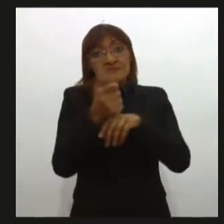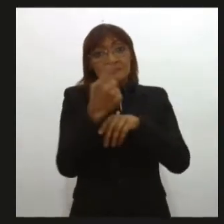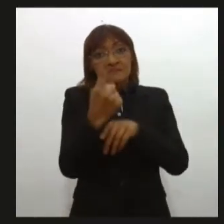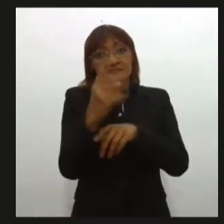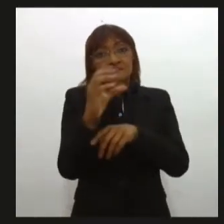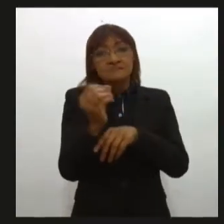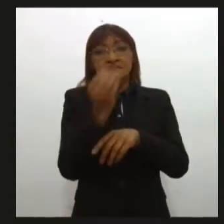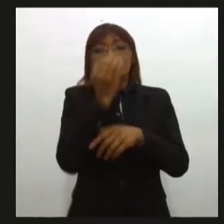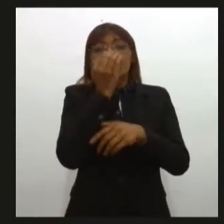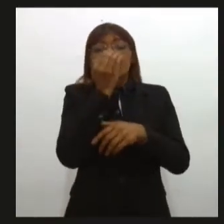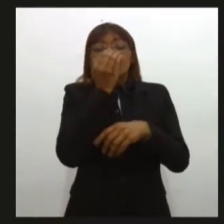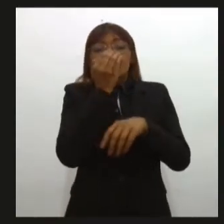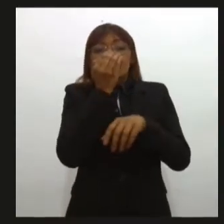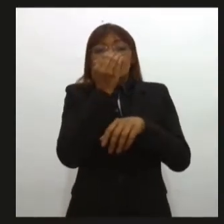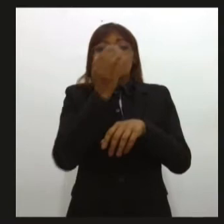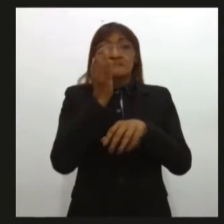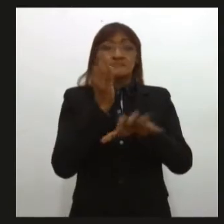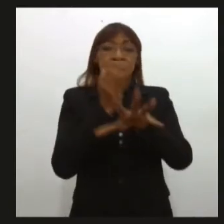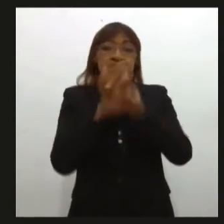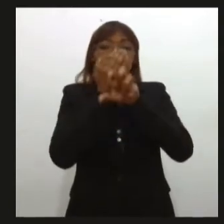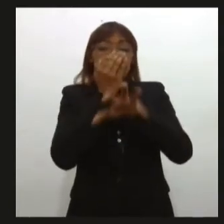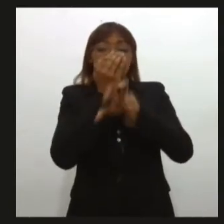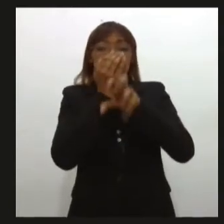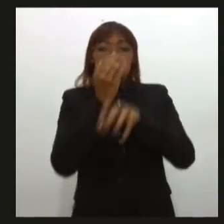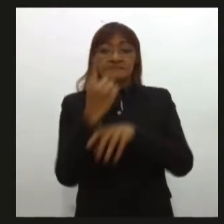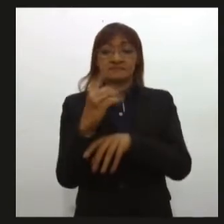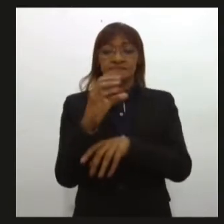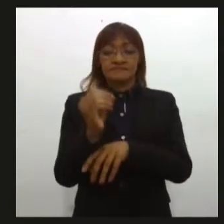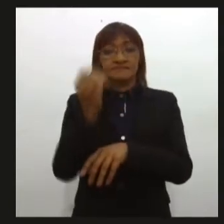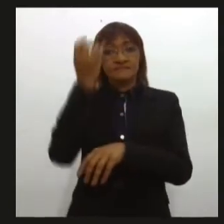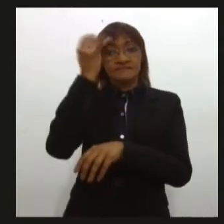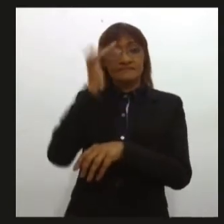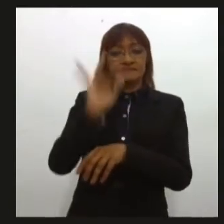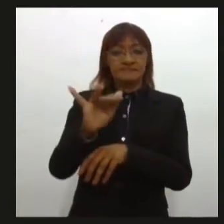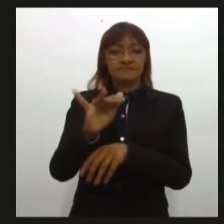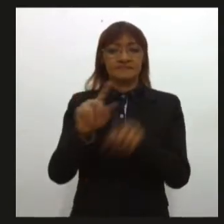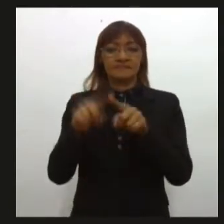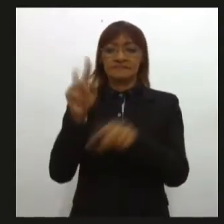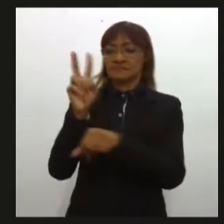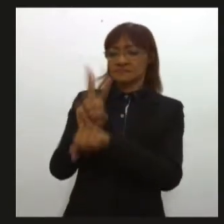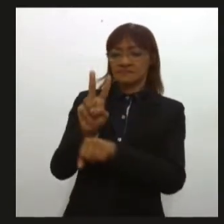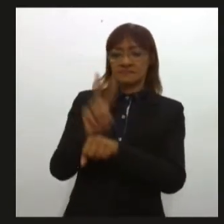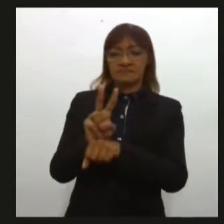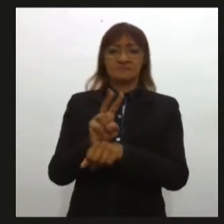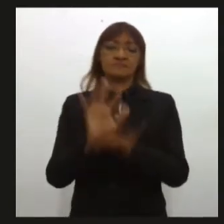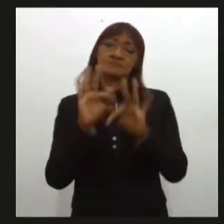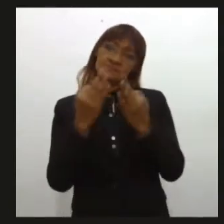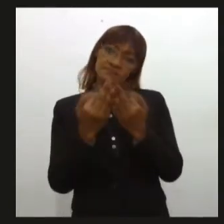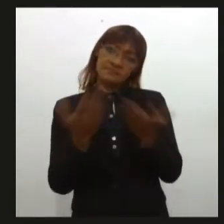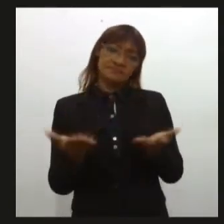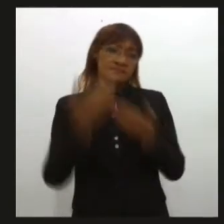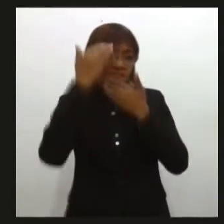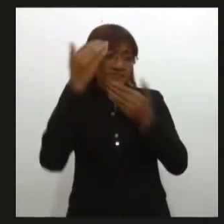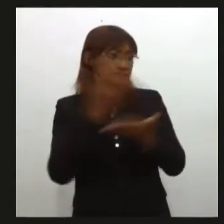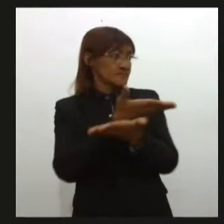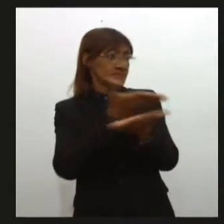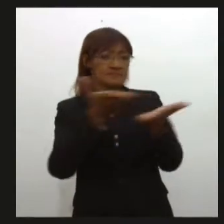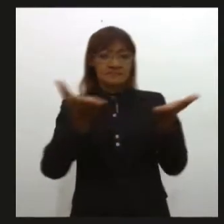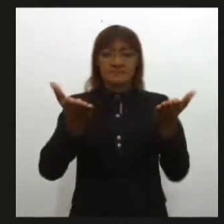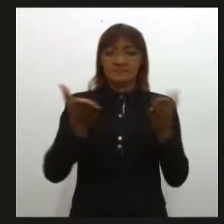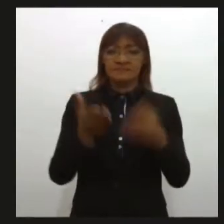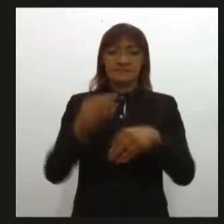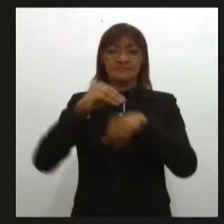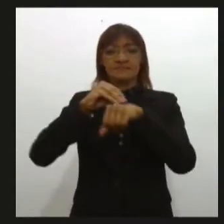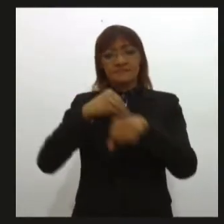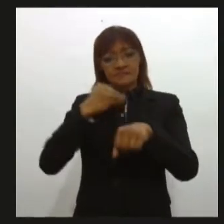é que as sugestões se tornem indicações. Dr. Samuel também anunciou que foi vacinado na manhã da terça-feira e